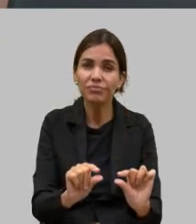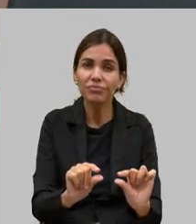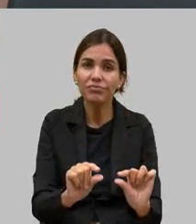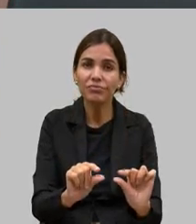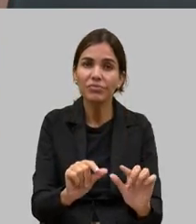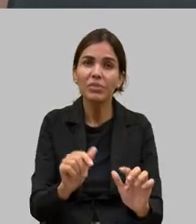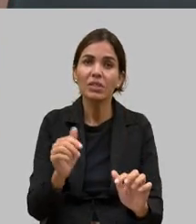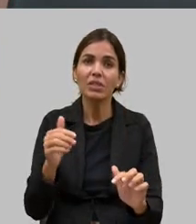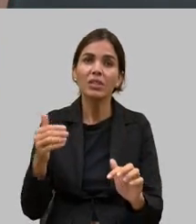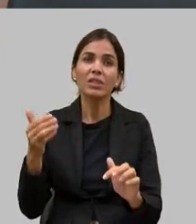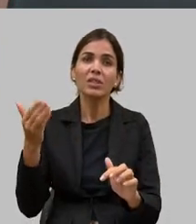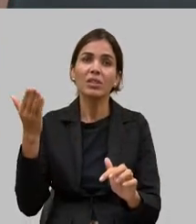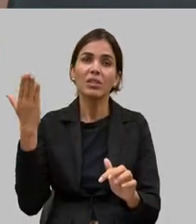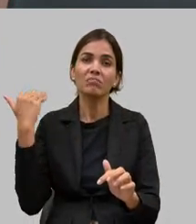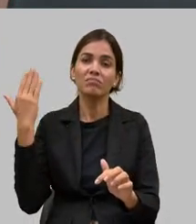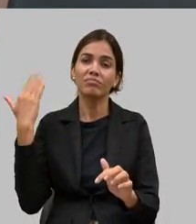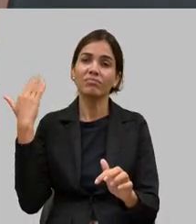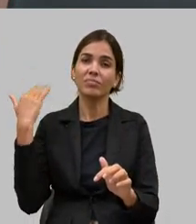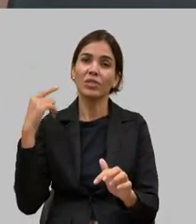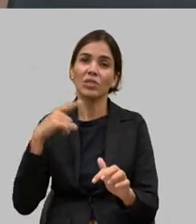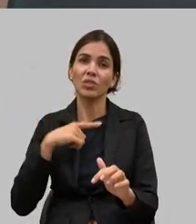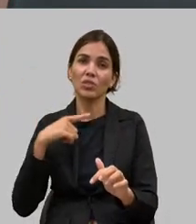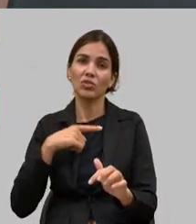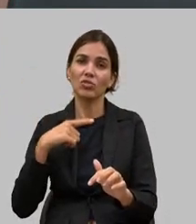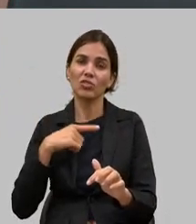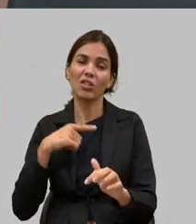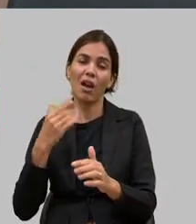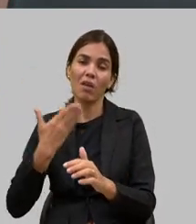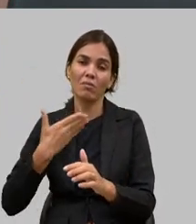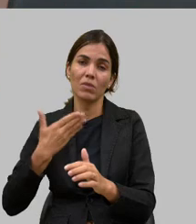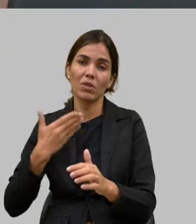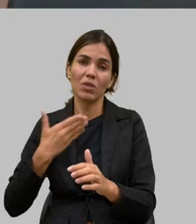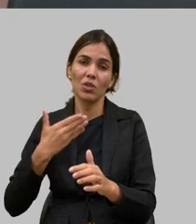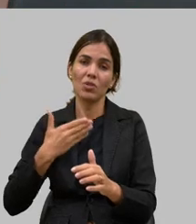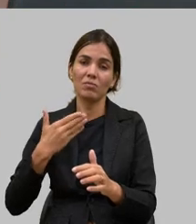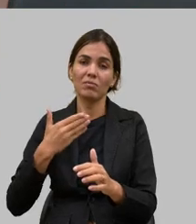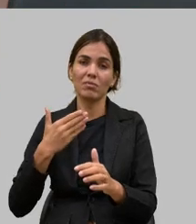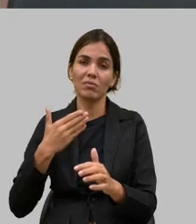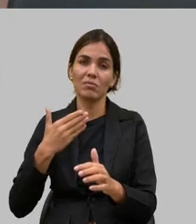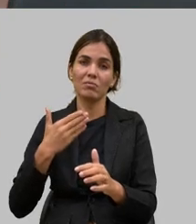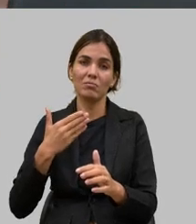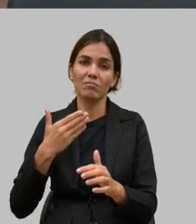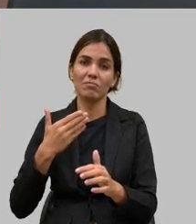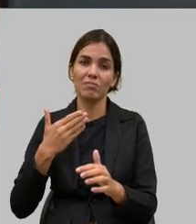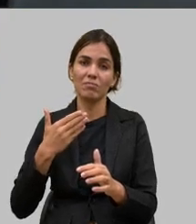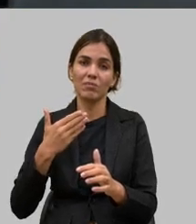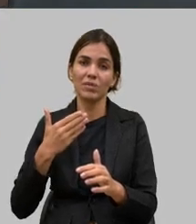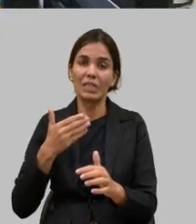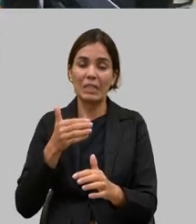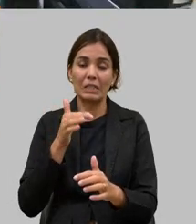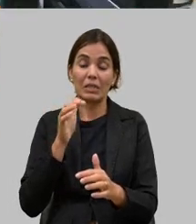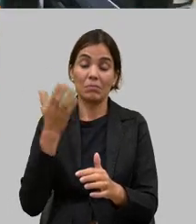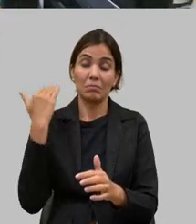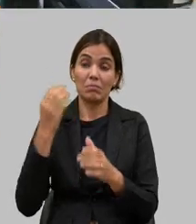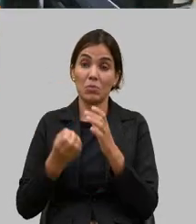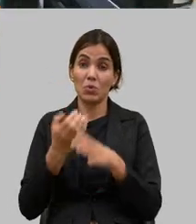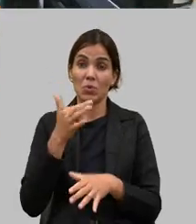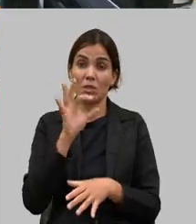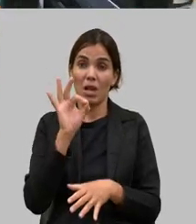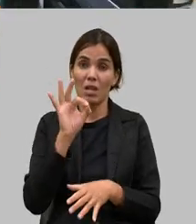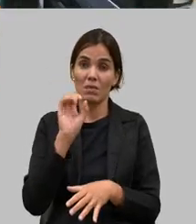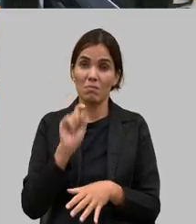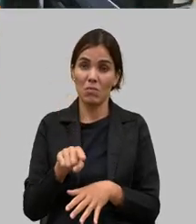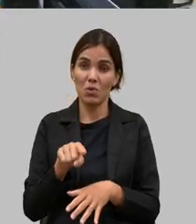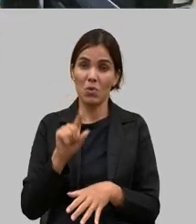dia acabavam comprando dos pequenos dos pequenos e aumentando hoje produz 50 70 mil litros de leite dia